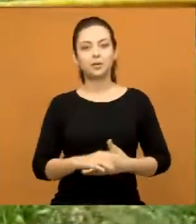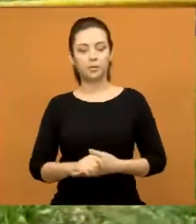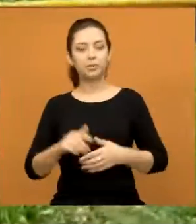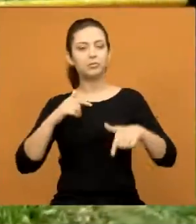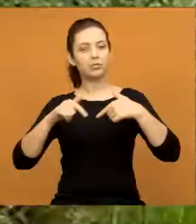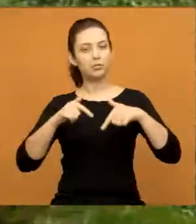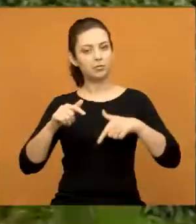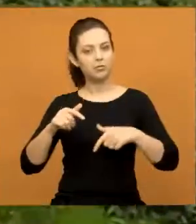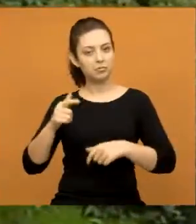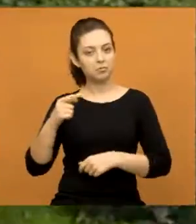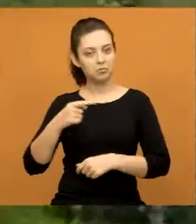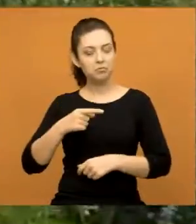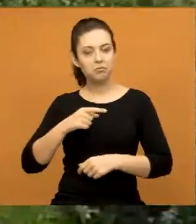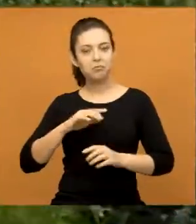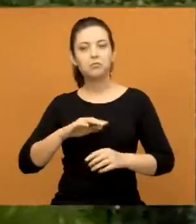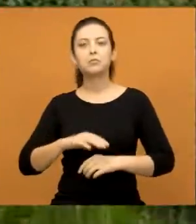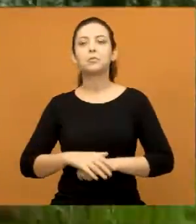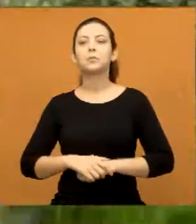trabalho aí.